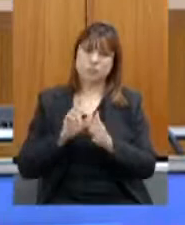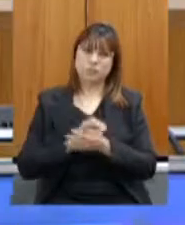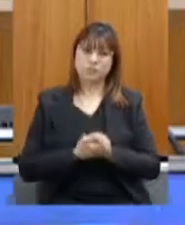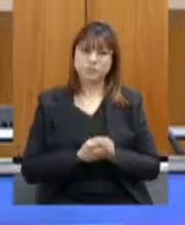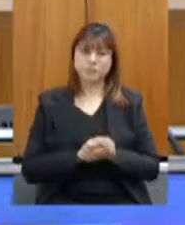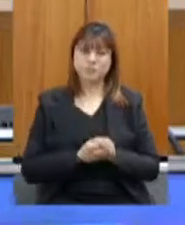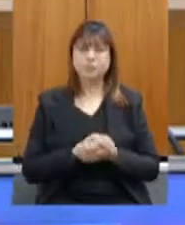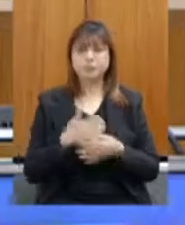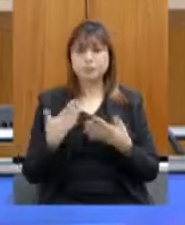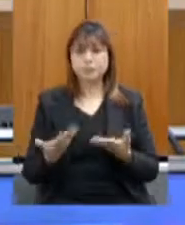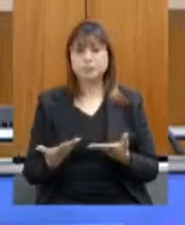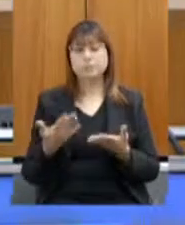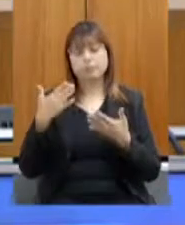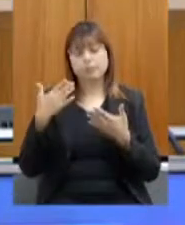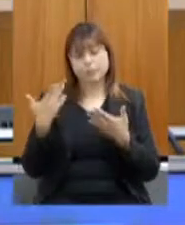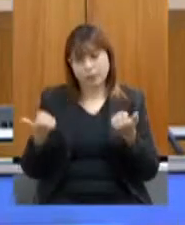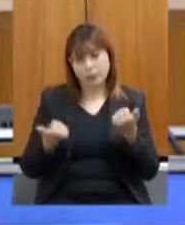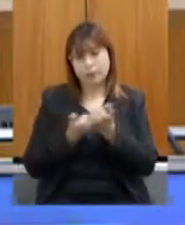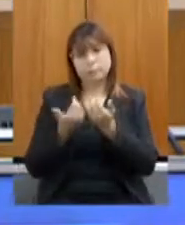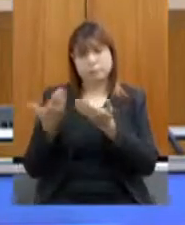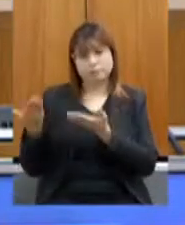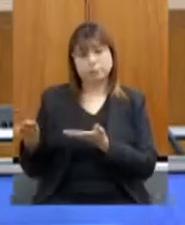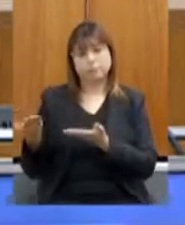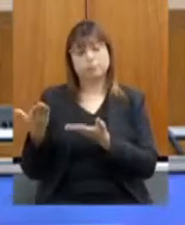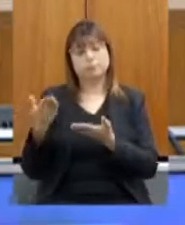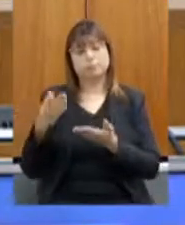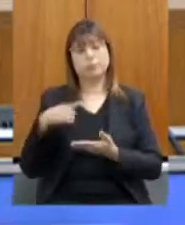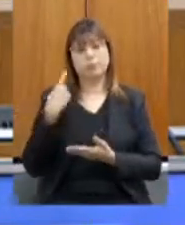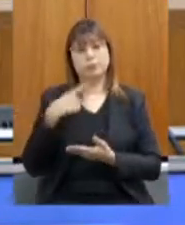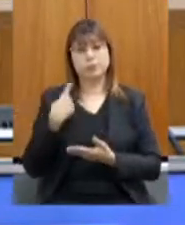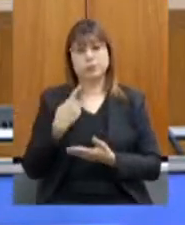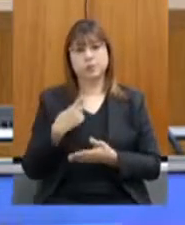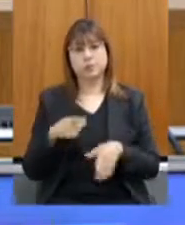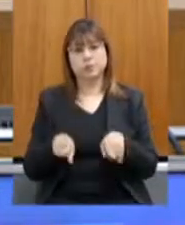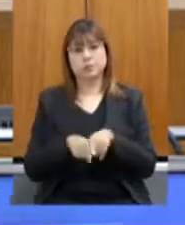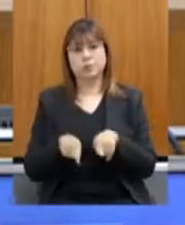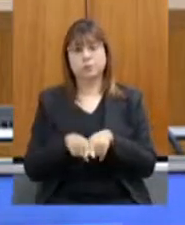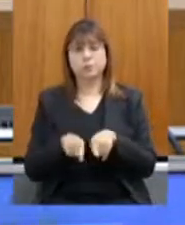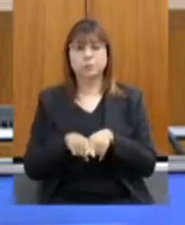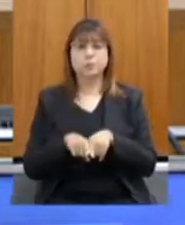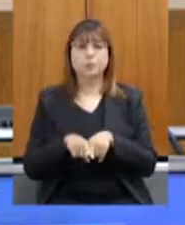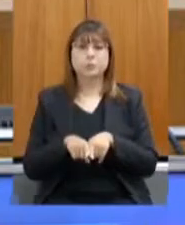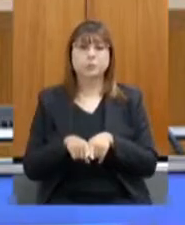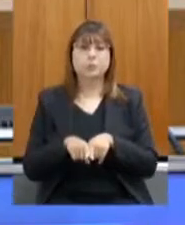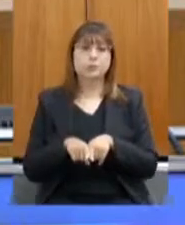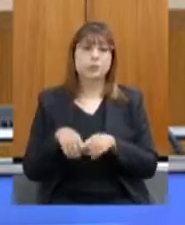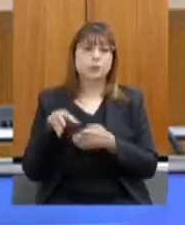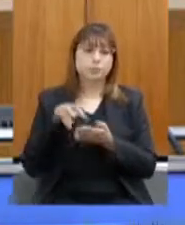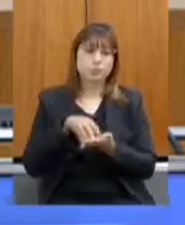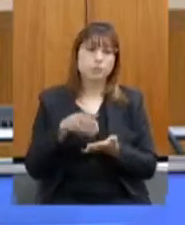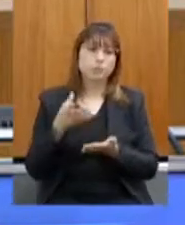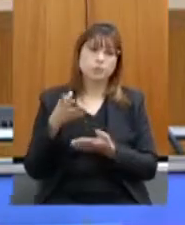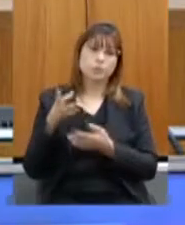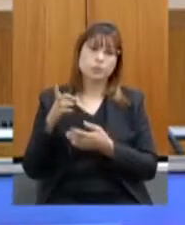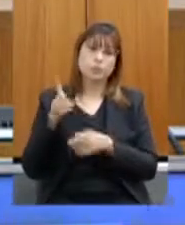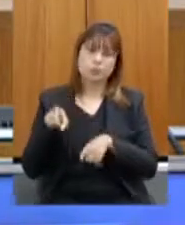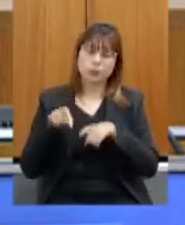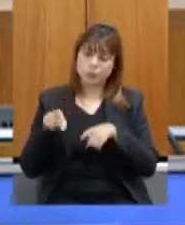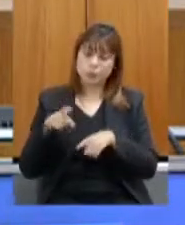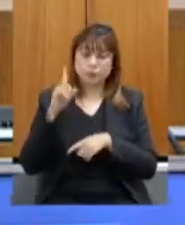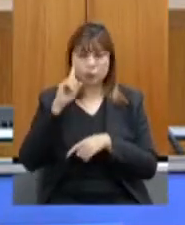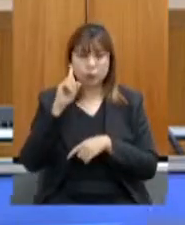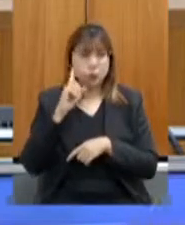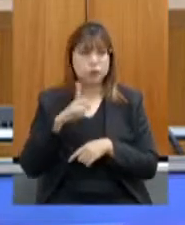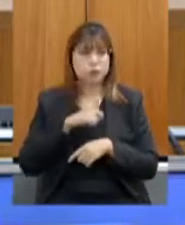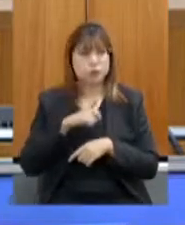deputado com o seu apoio em todas essas pautas que o setor rural tem trazido essas demandas que são trazidas diariamente